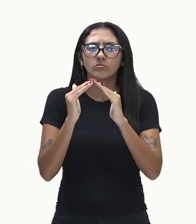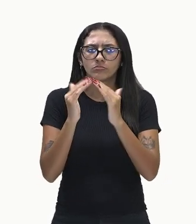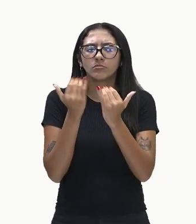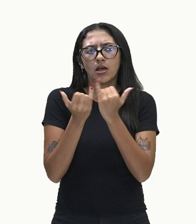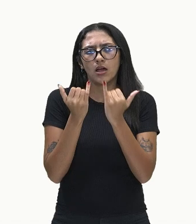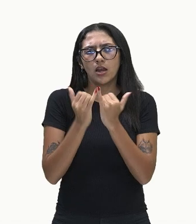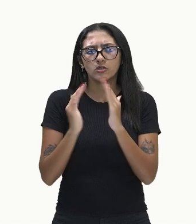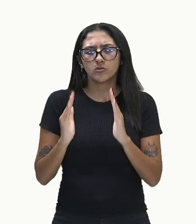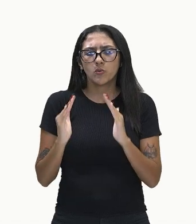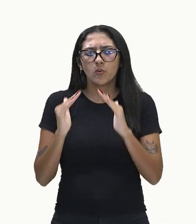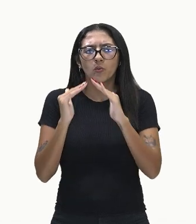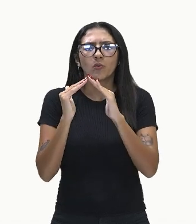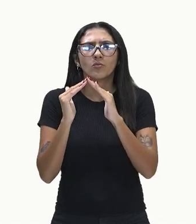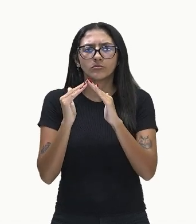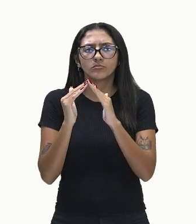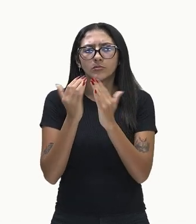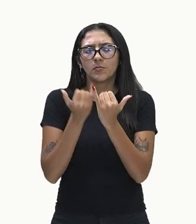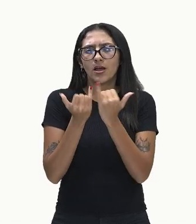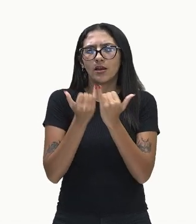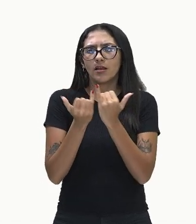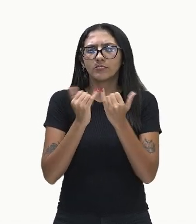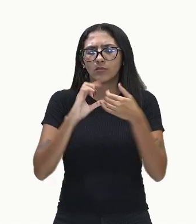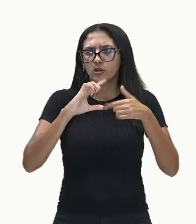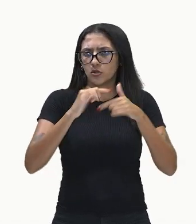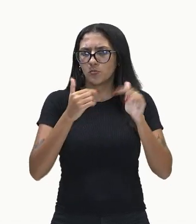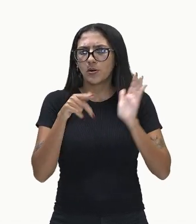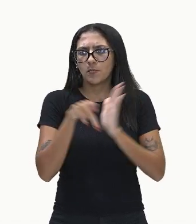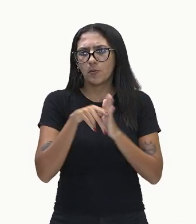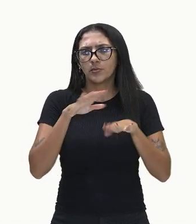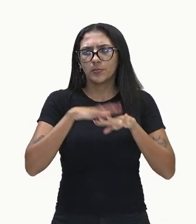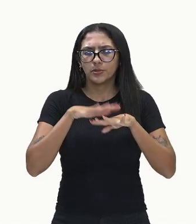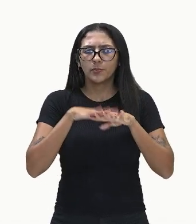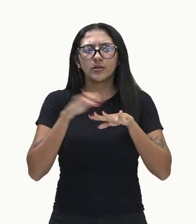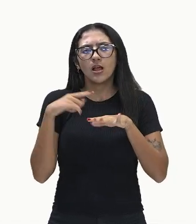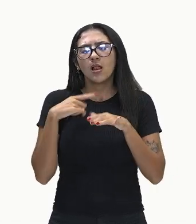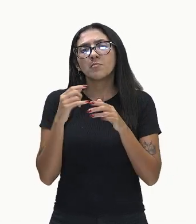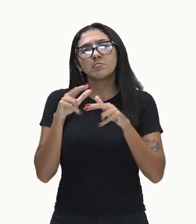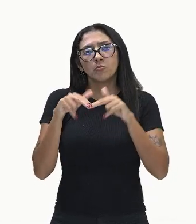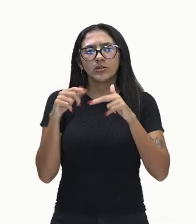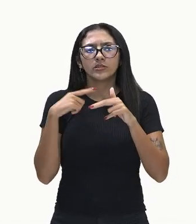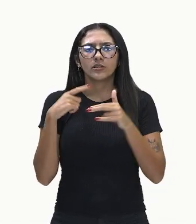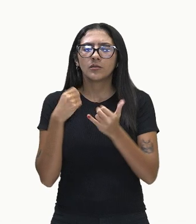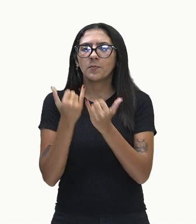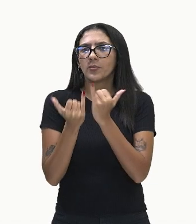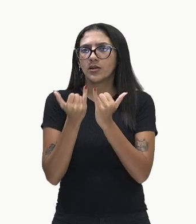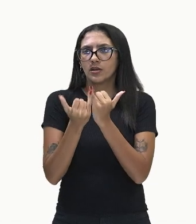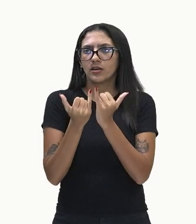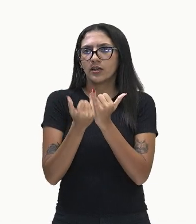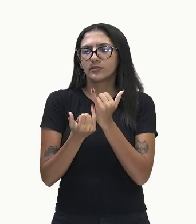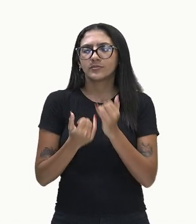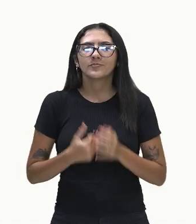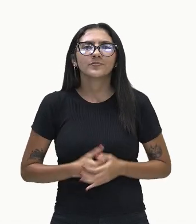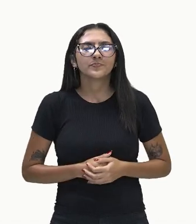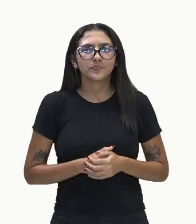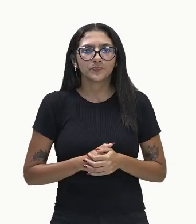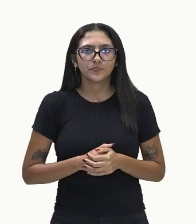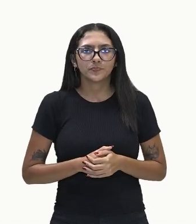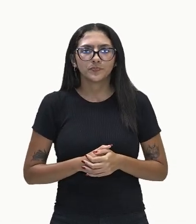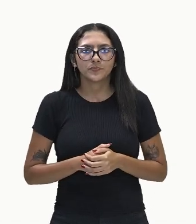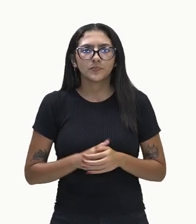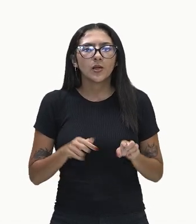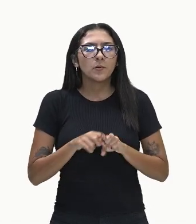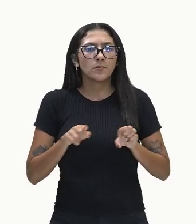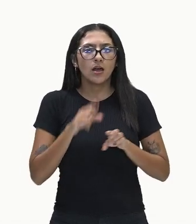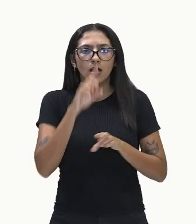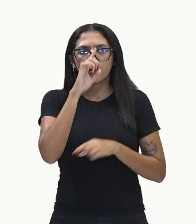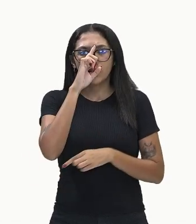todos vocês conhecem essa figura da matemática, que são os cones, e por isso eles estão classificados dessa forma. Percebam que eles estão